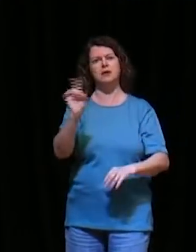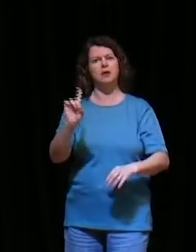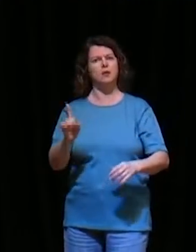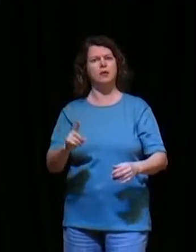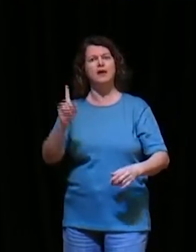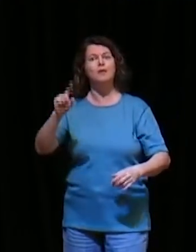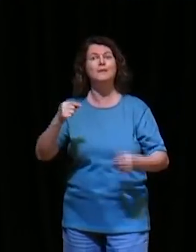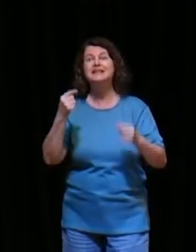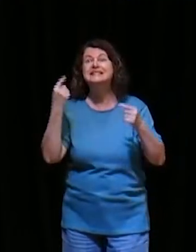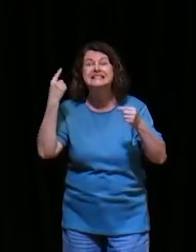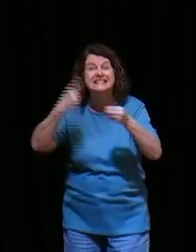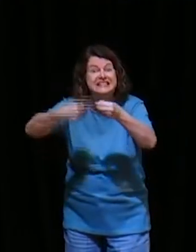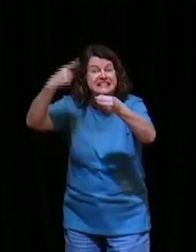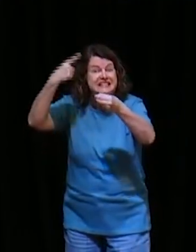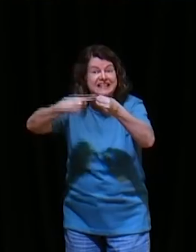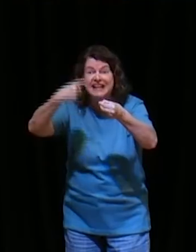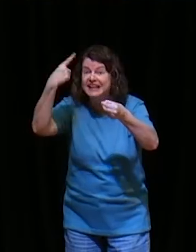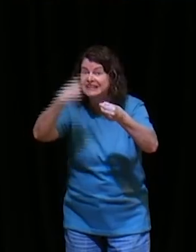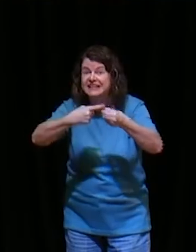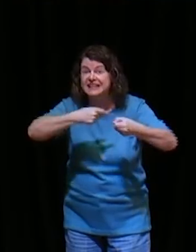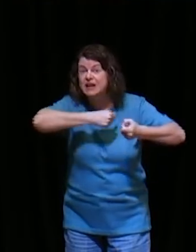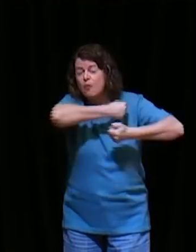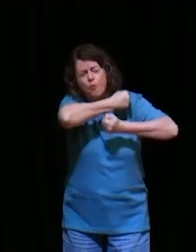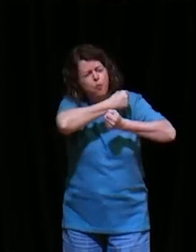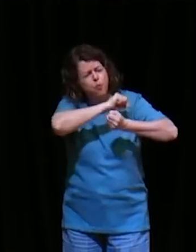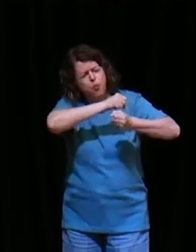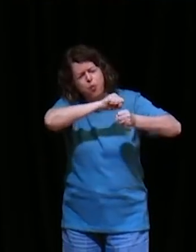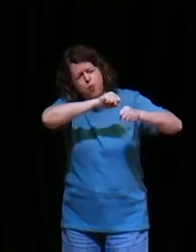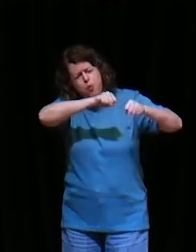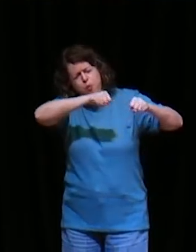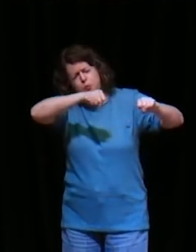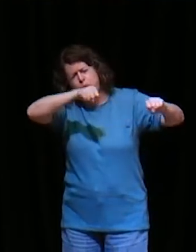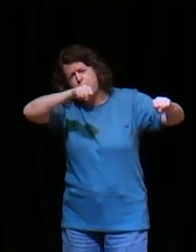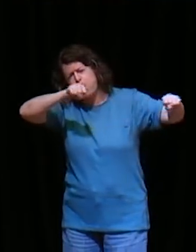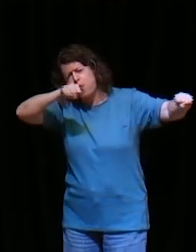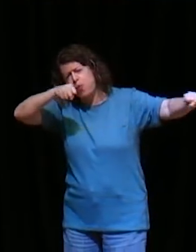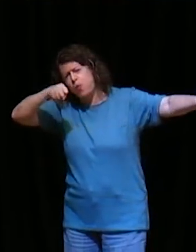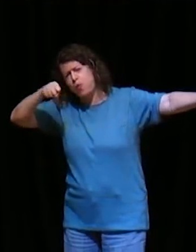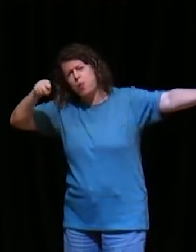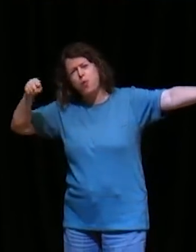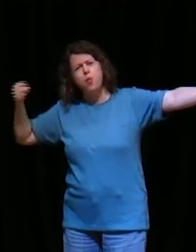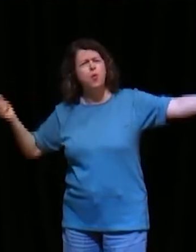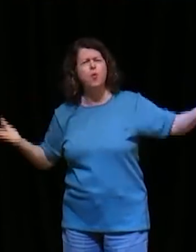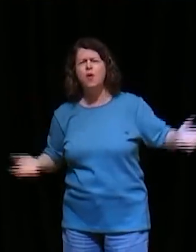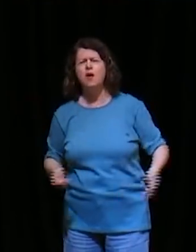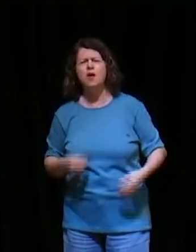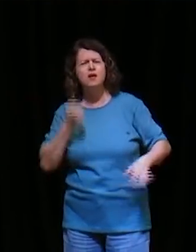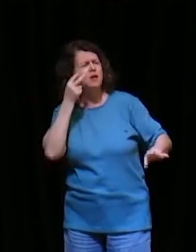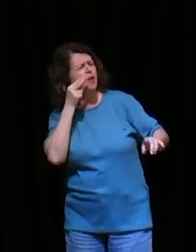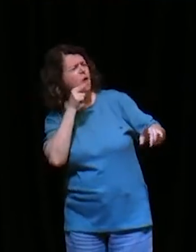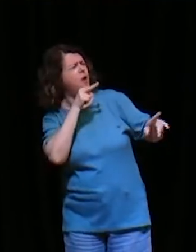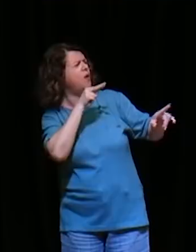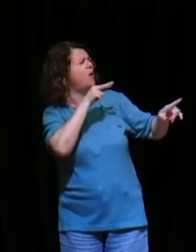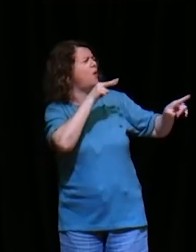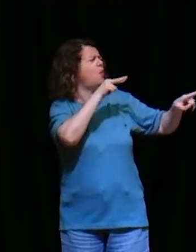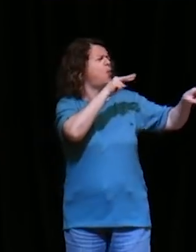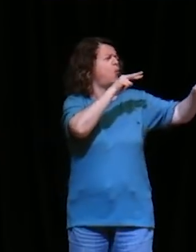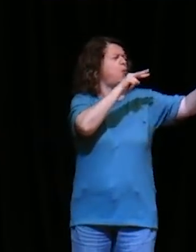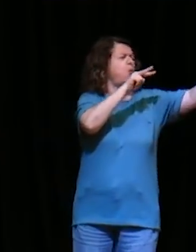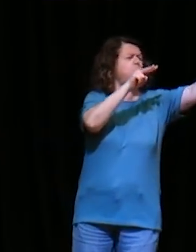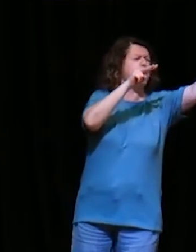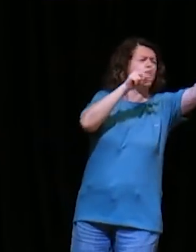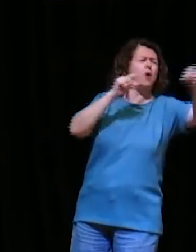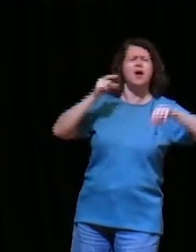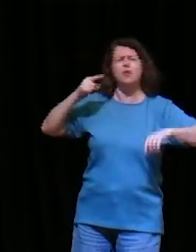enorme, imensa, que você sobe no monte de escopos, e você vê assim, deslumbrante na tua frente, um